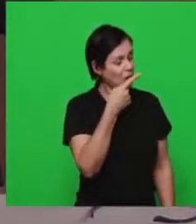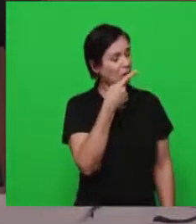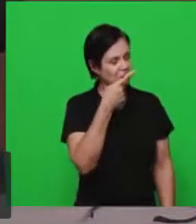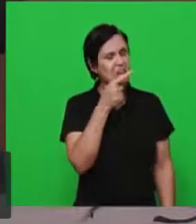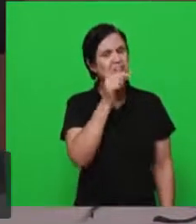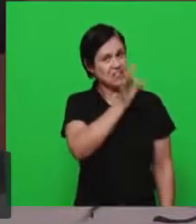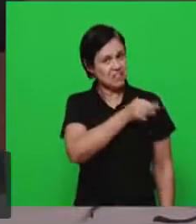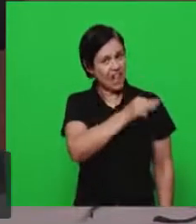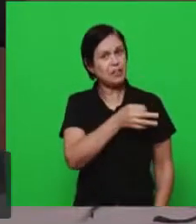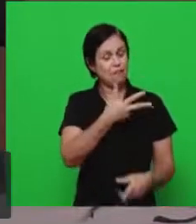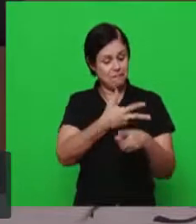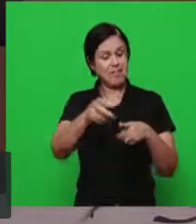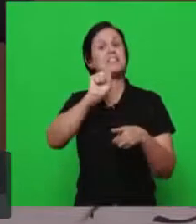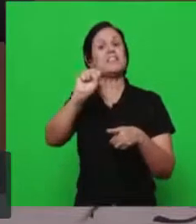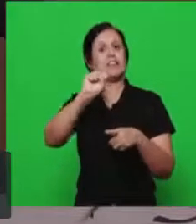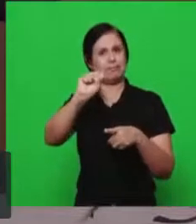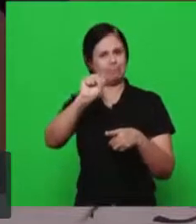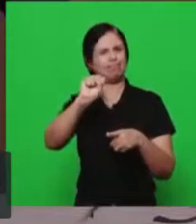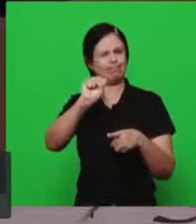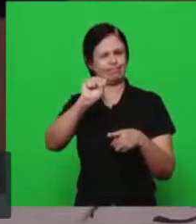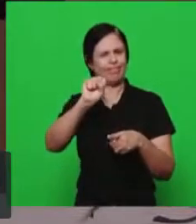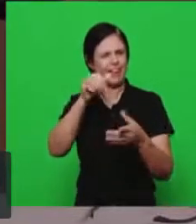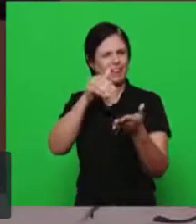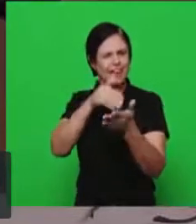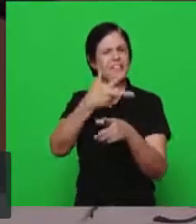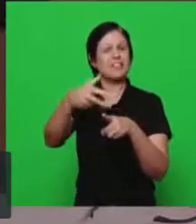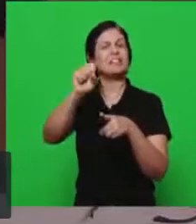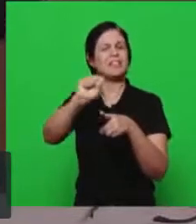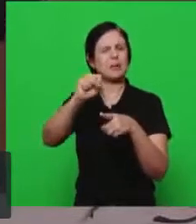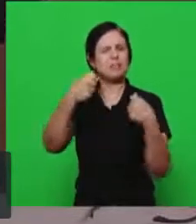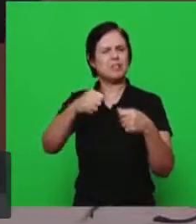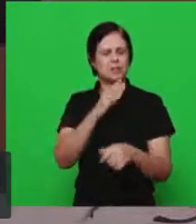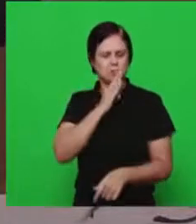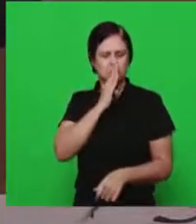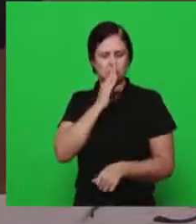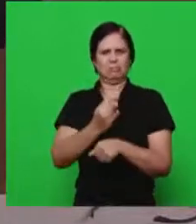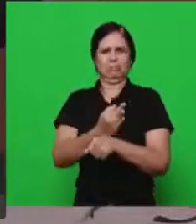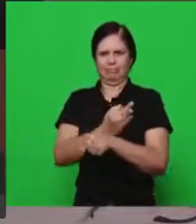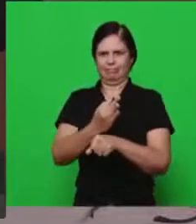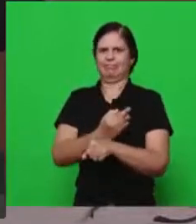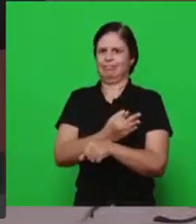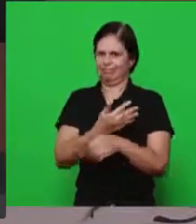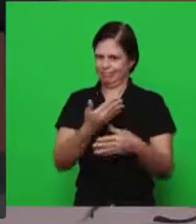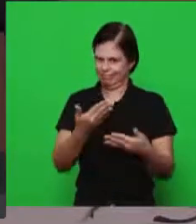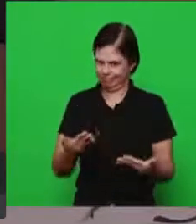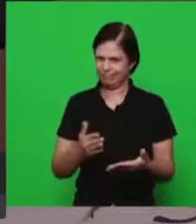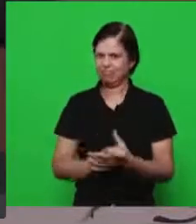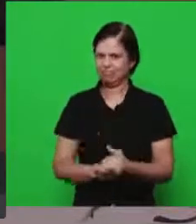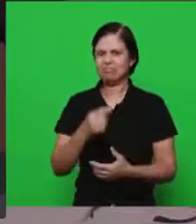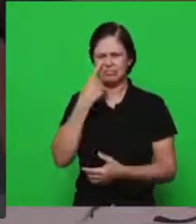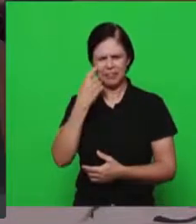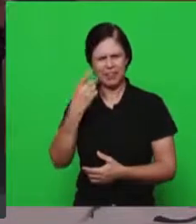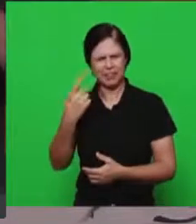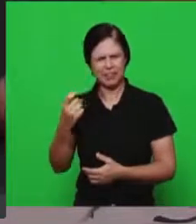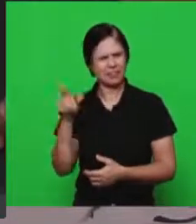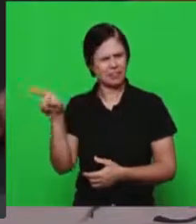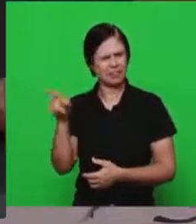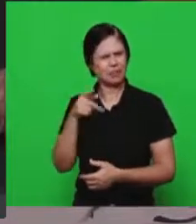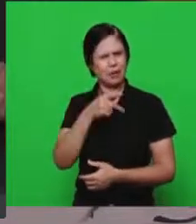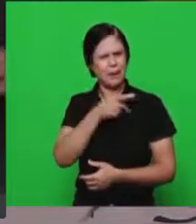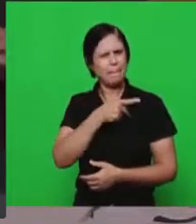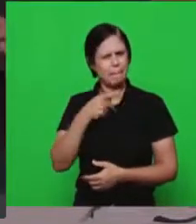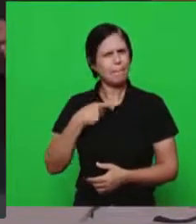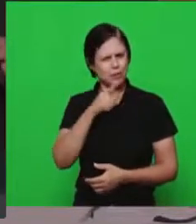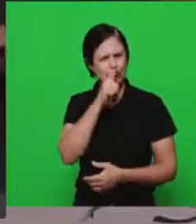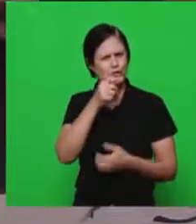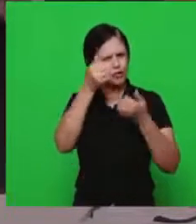a respeito do senhor Jesus no final da parábola né as colocações a